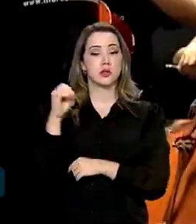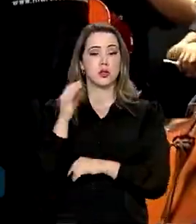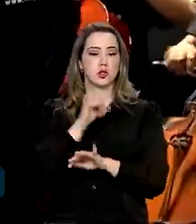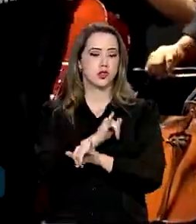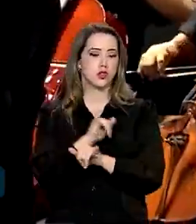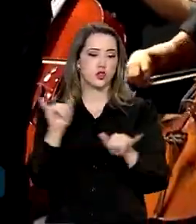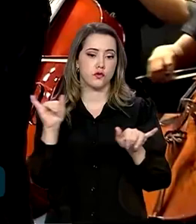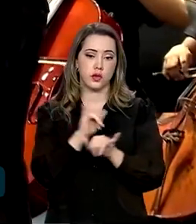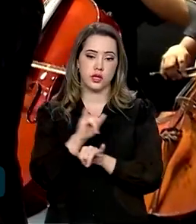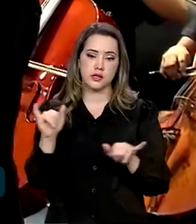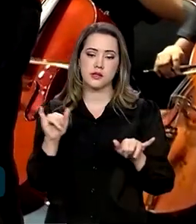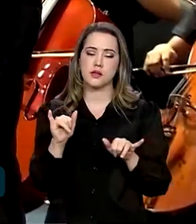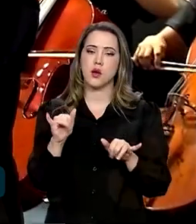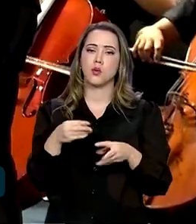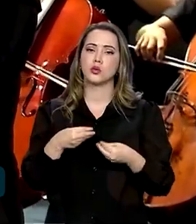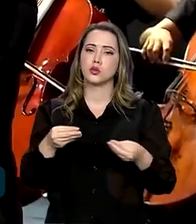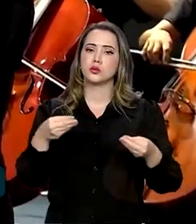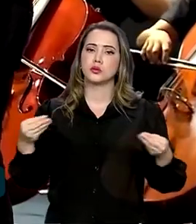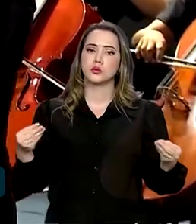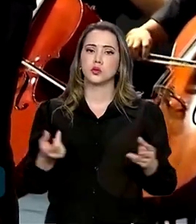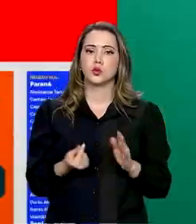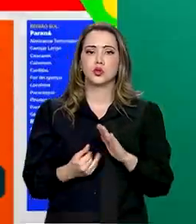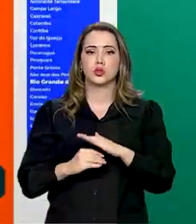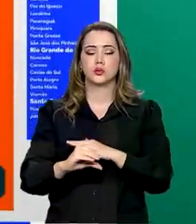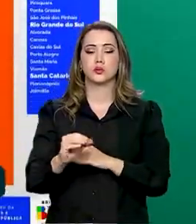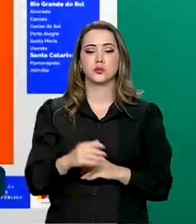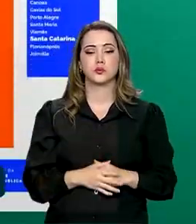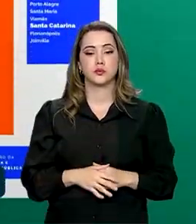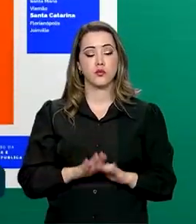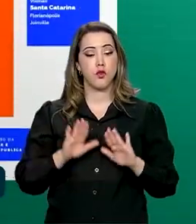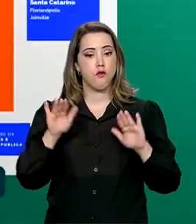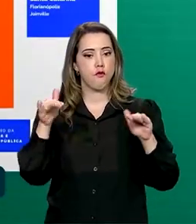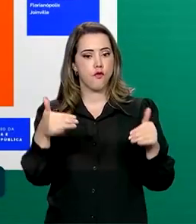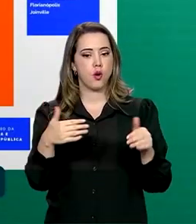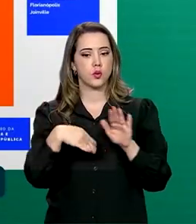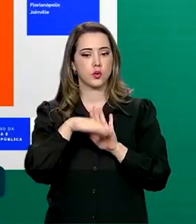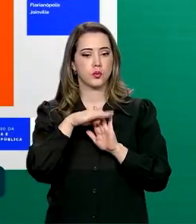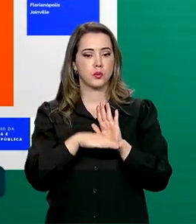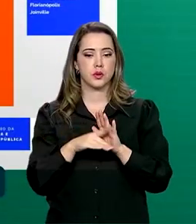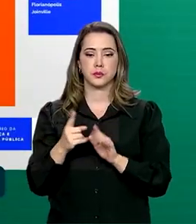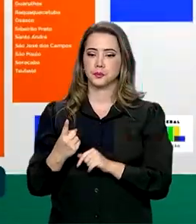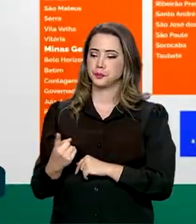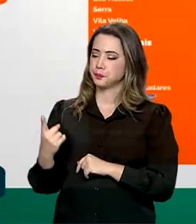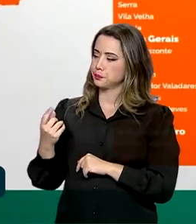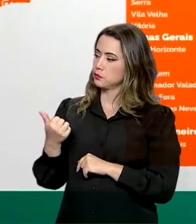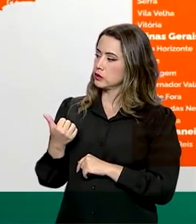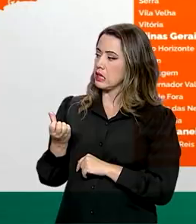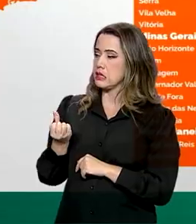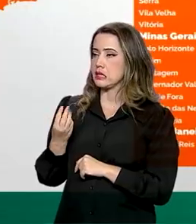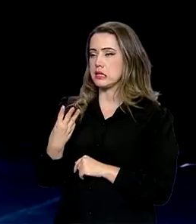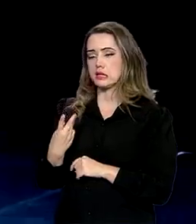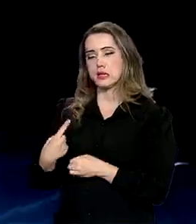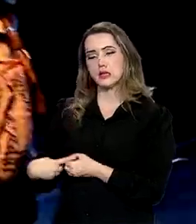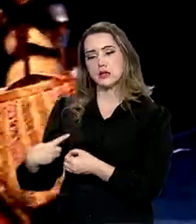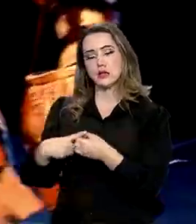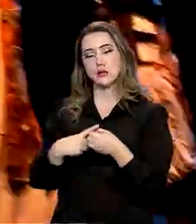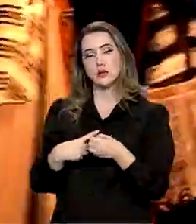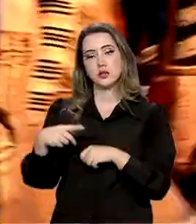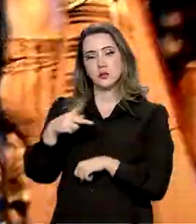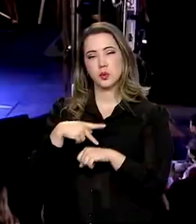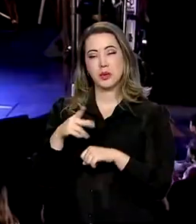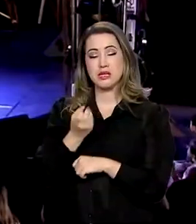divulgação e a distribuição dos recursos. O foco do programa são 163 municípios do país que